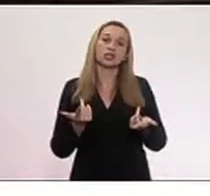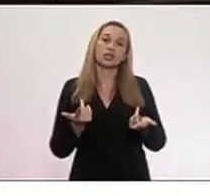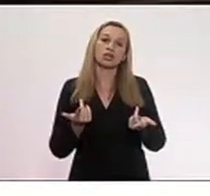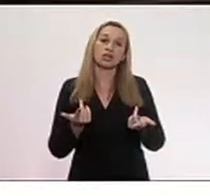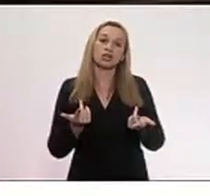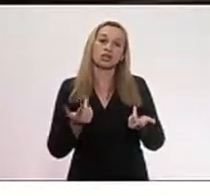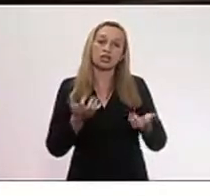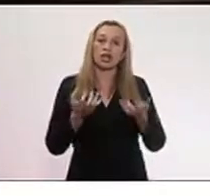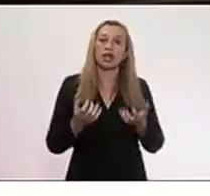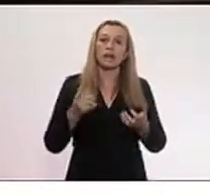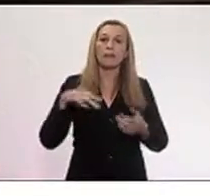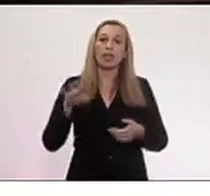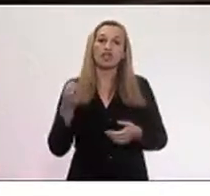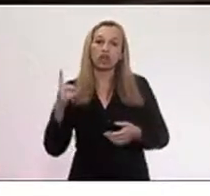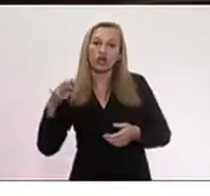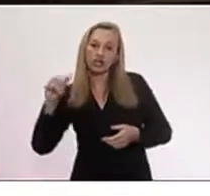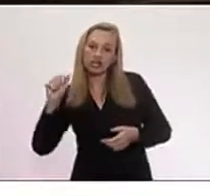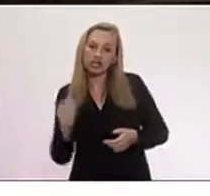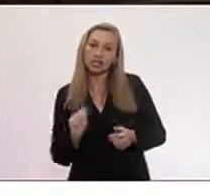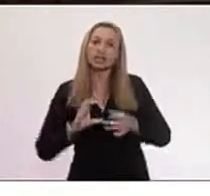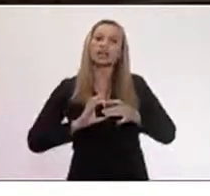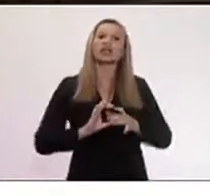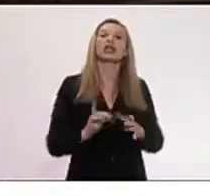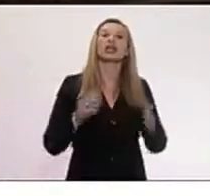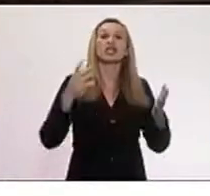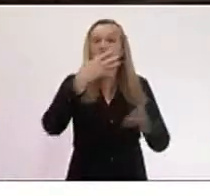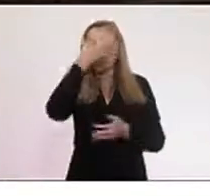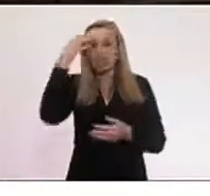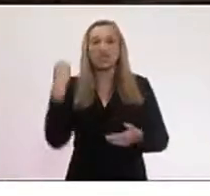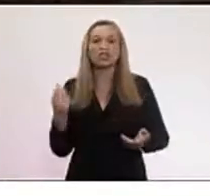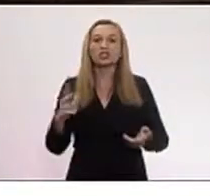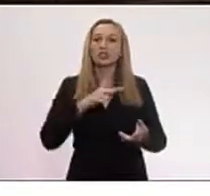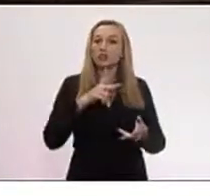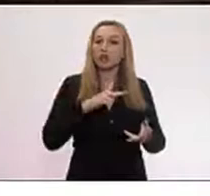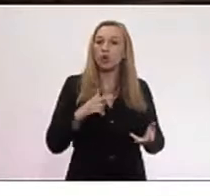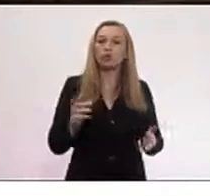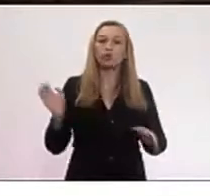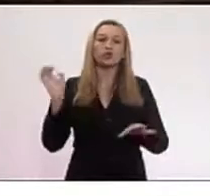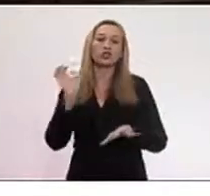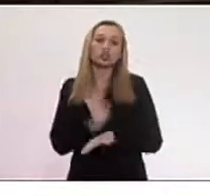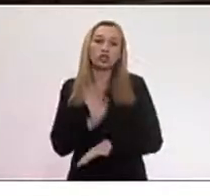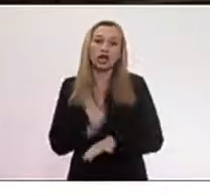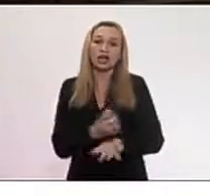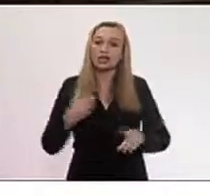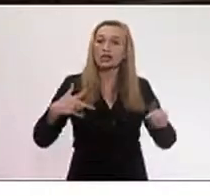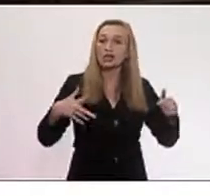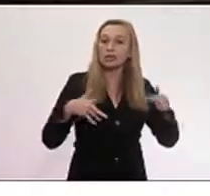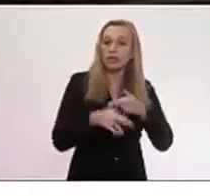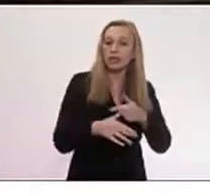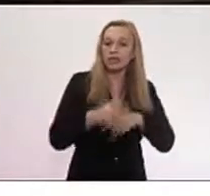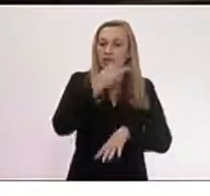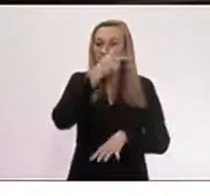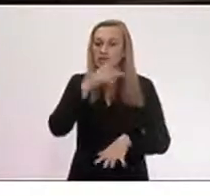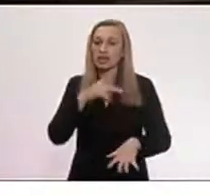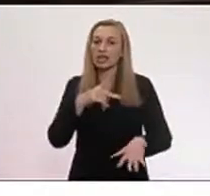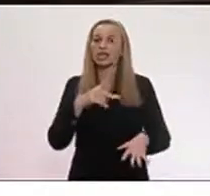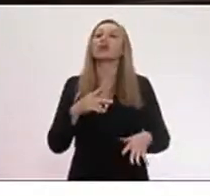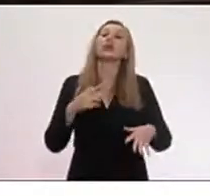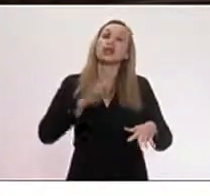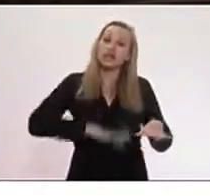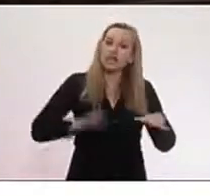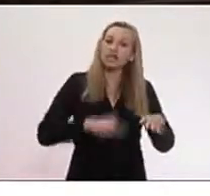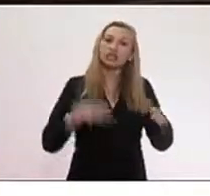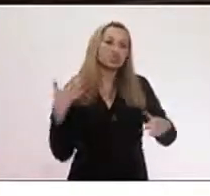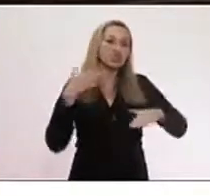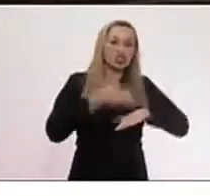meritocracia, esquece que o próprio Estado impede que essa criança chegue na escola. Que o próprio